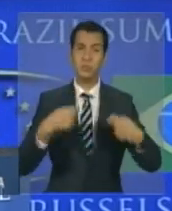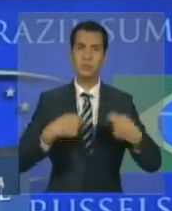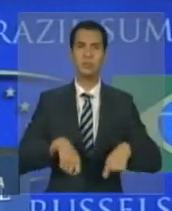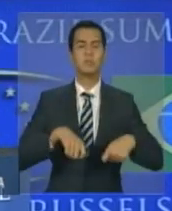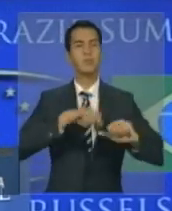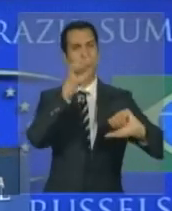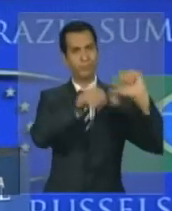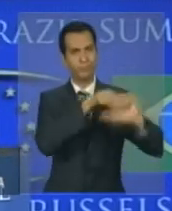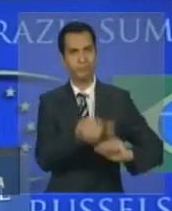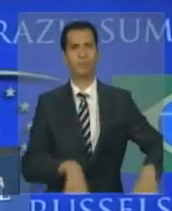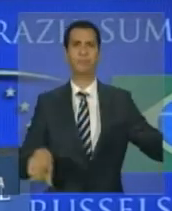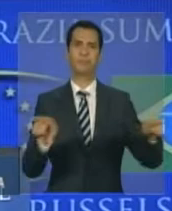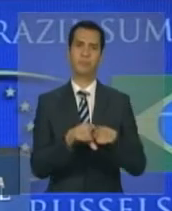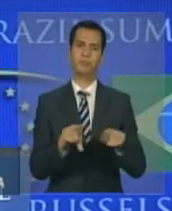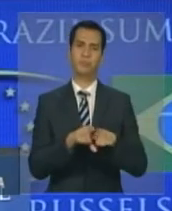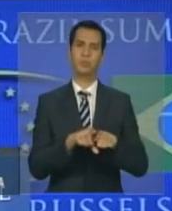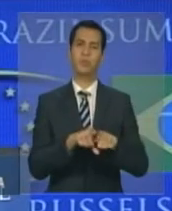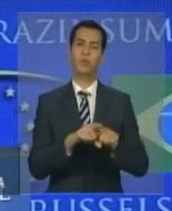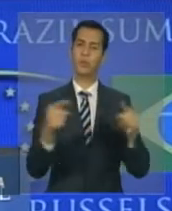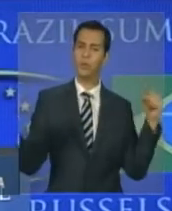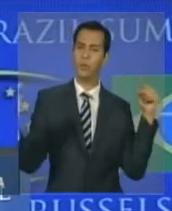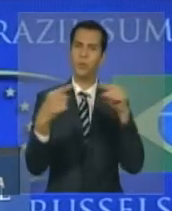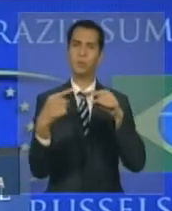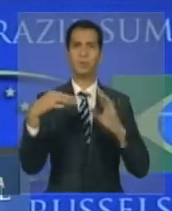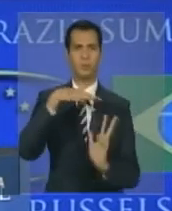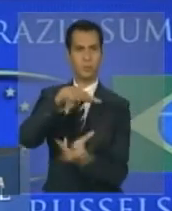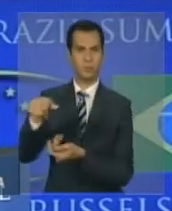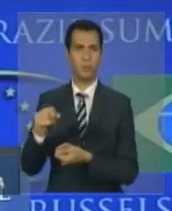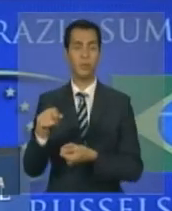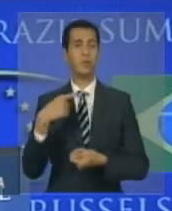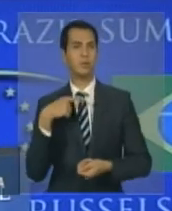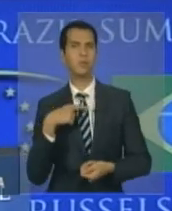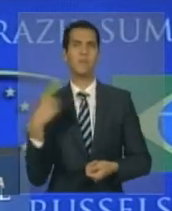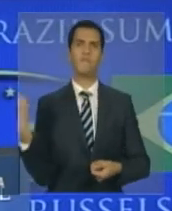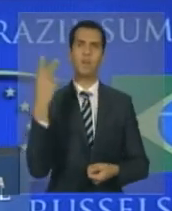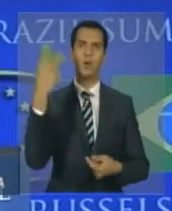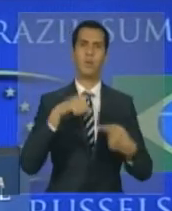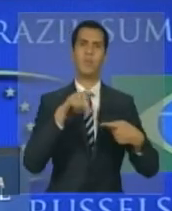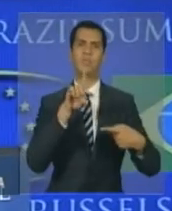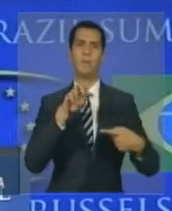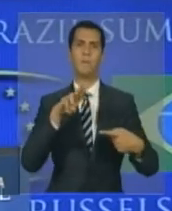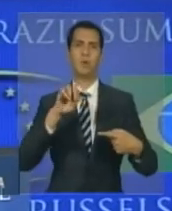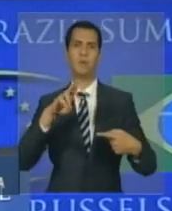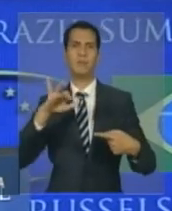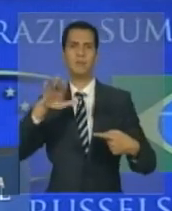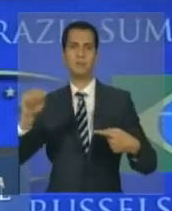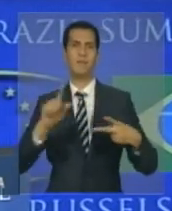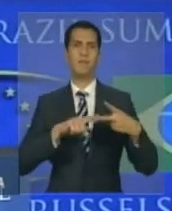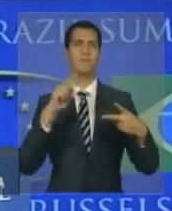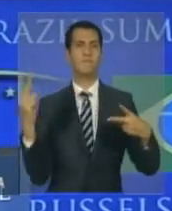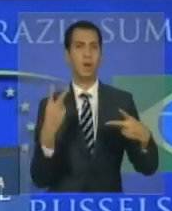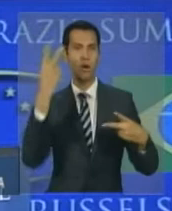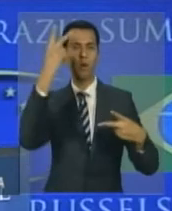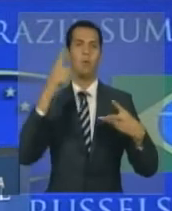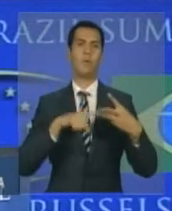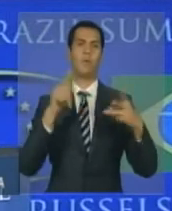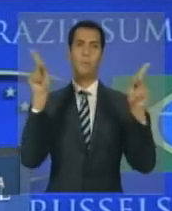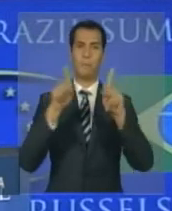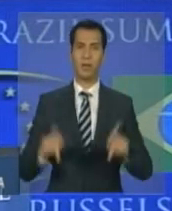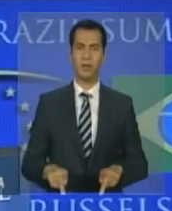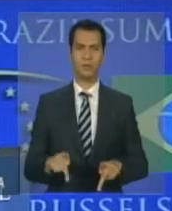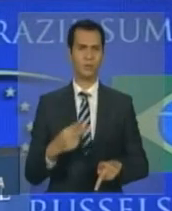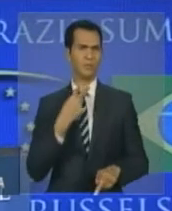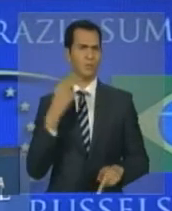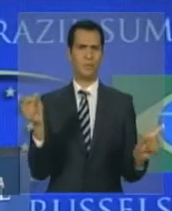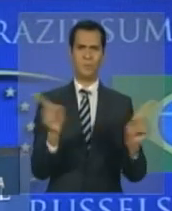complexo e interdependente. Os valores da democracia, da cooperação e da paz não são monopólio de